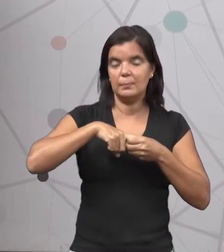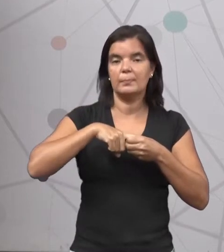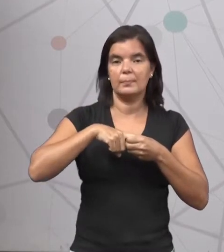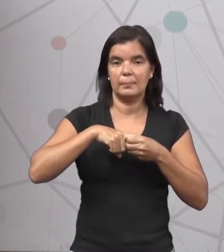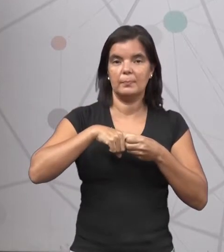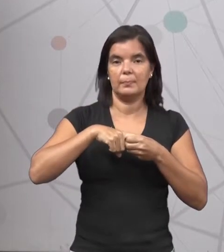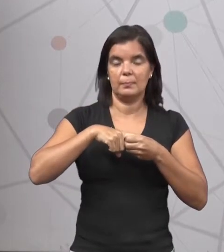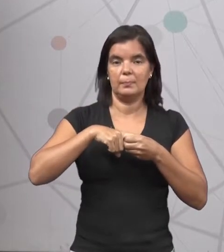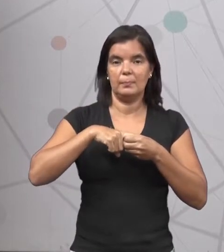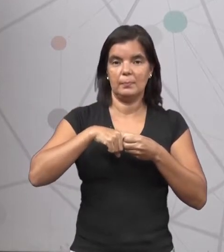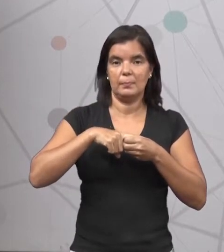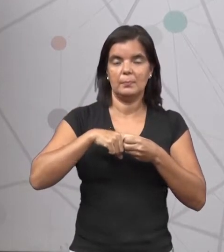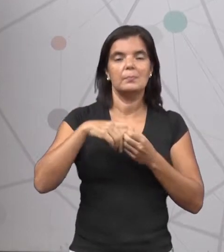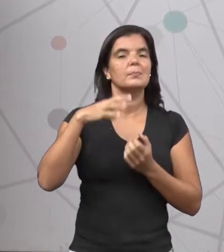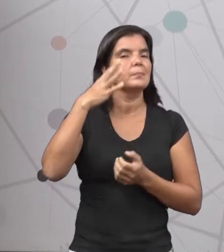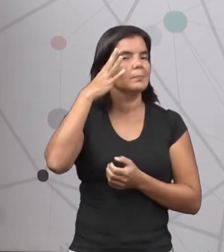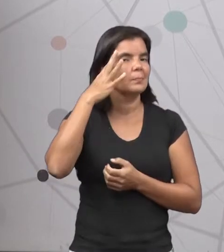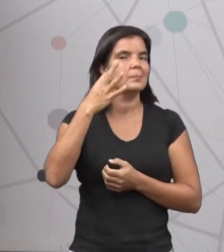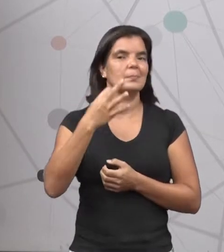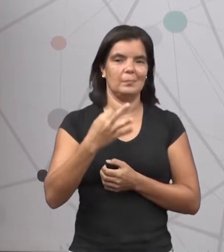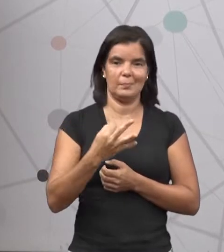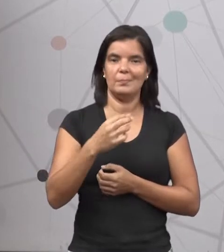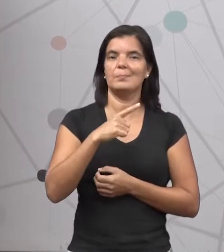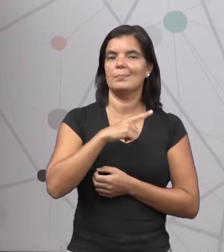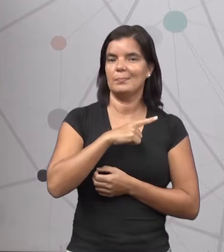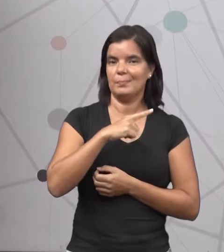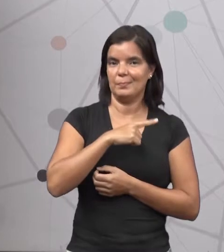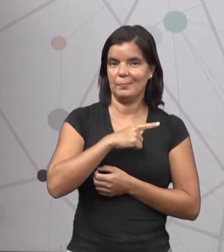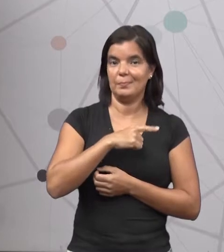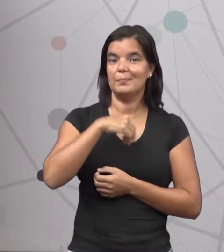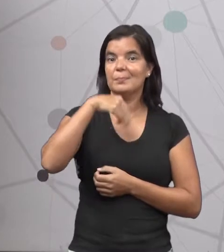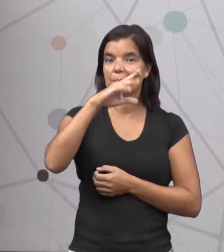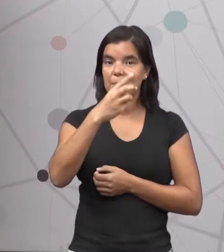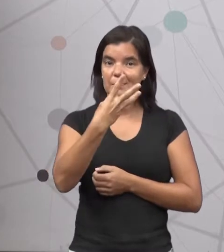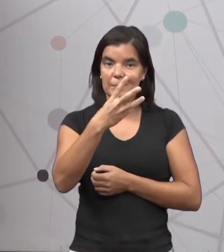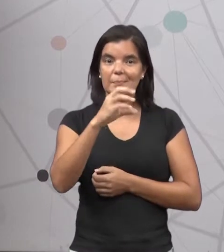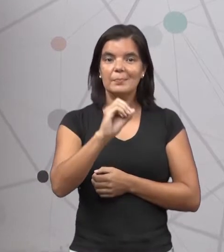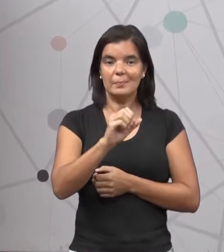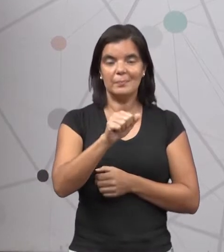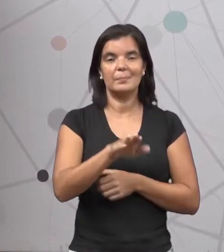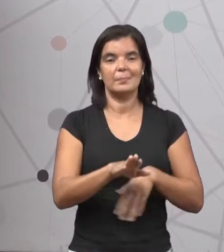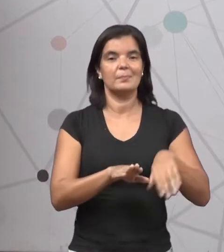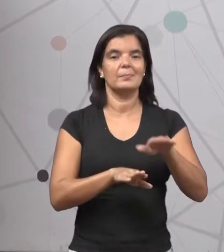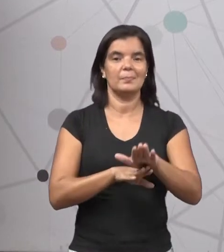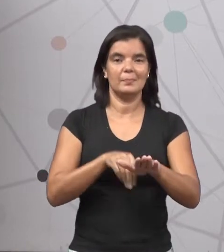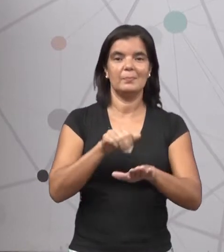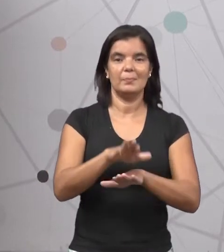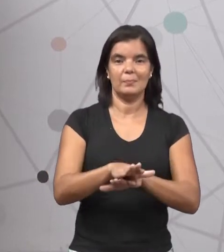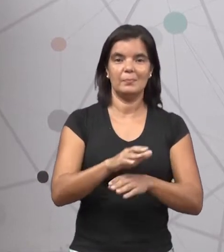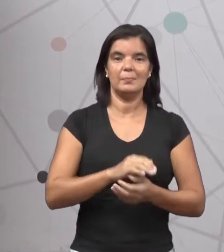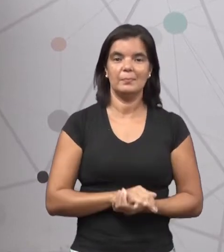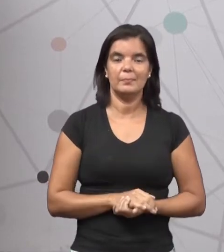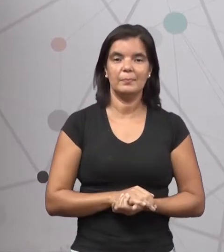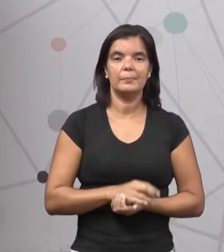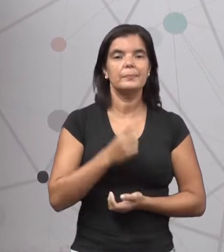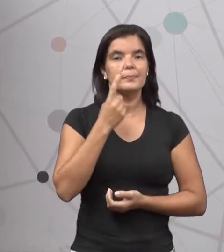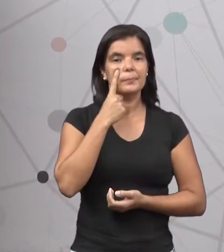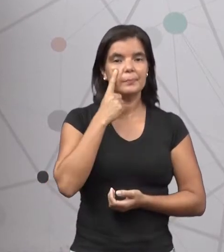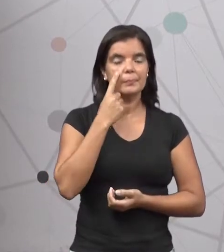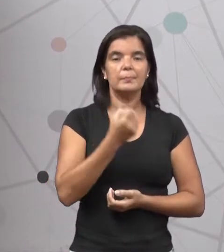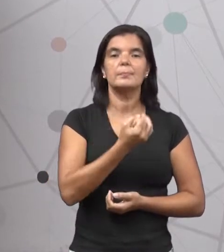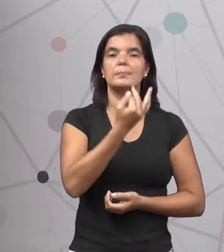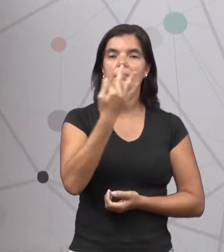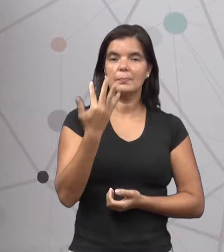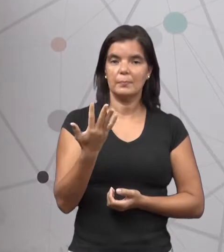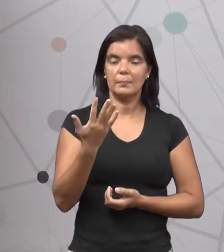pista, certamente ela também dará mais 30 passos. Vamos contar